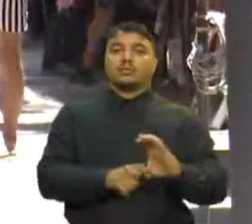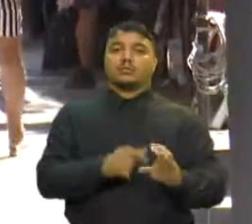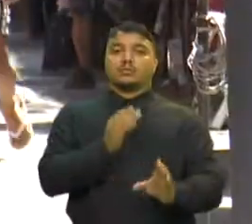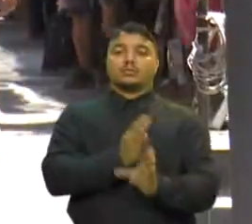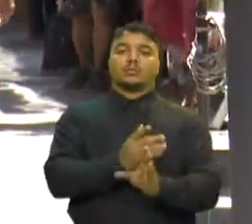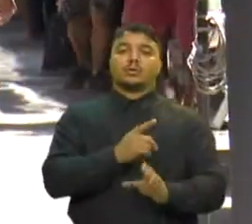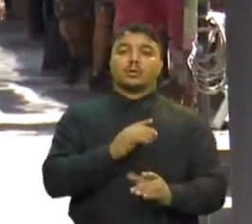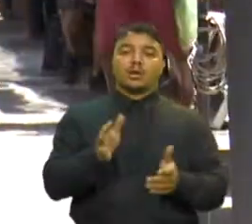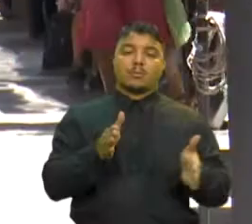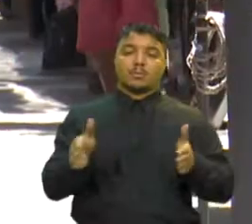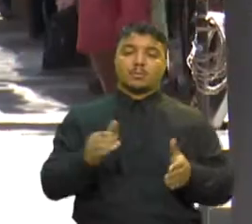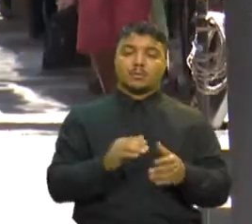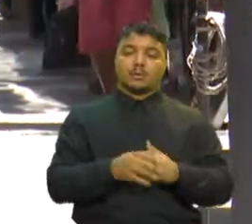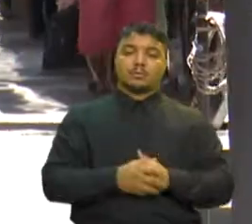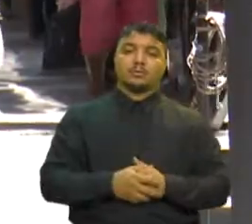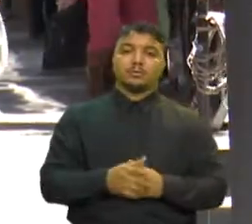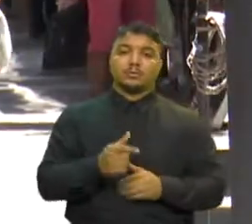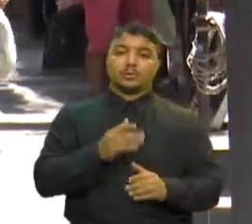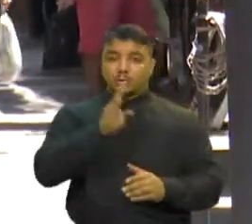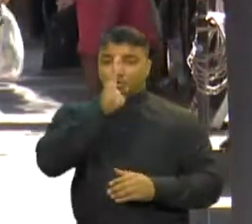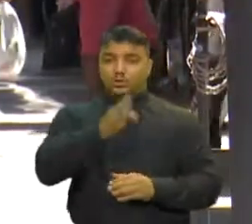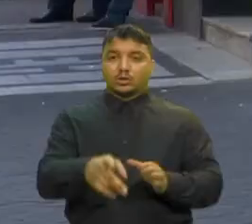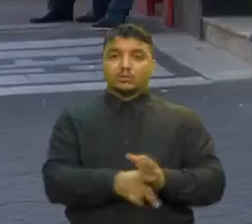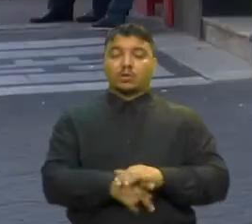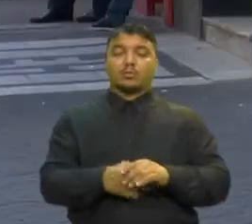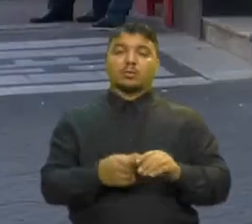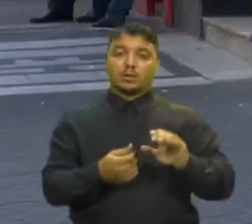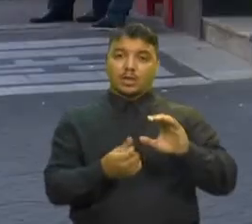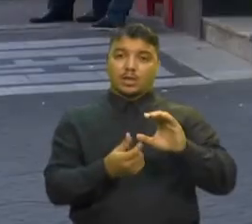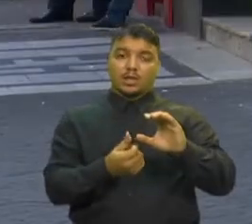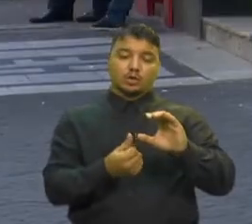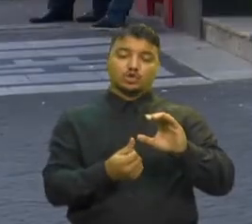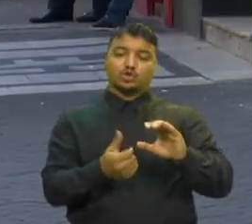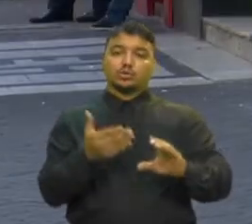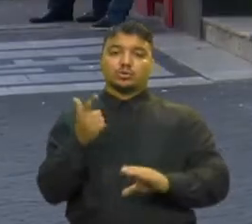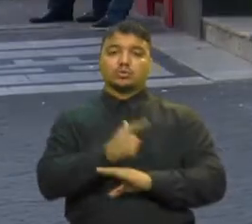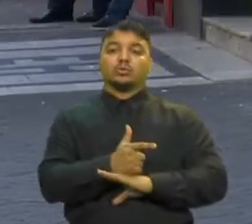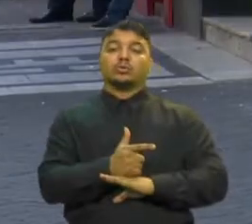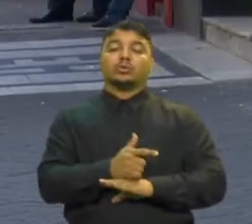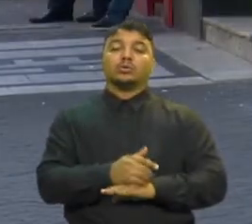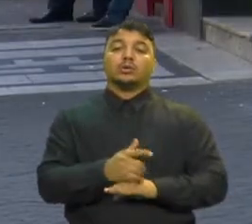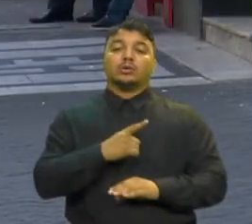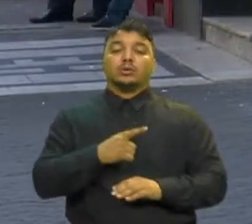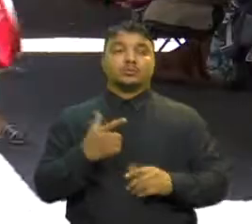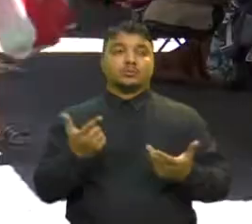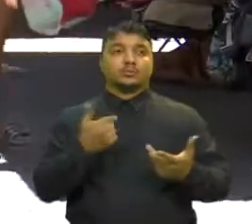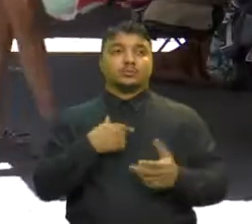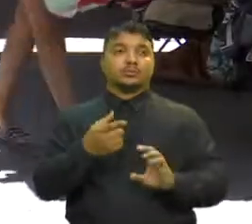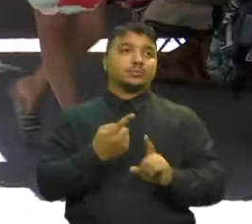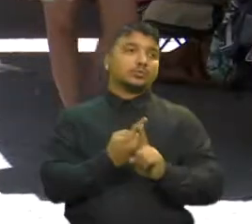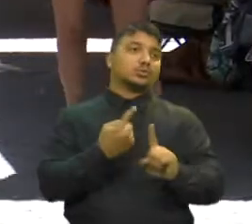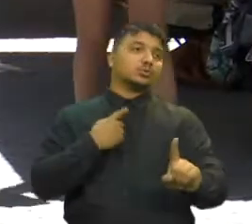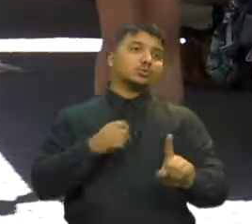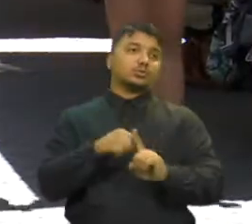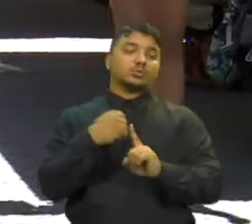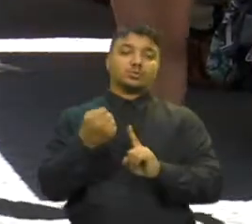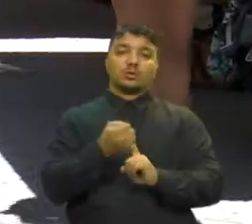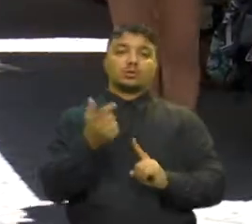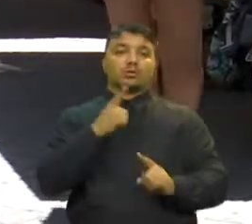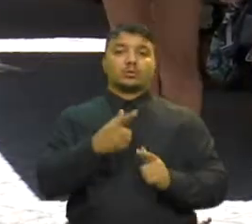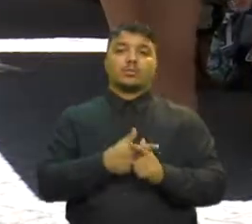Por terem um contato mais direto com o consumidor final As medidas de distanciamento social acabaram